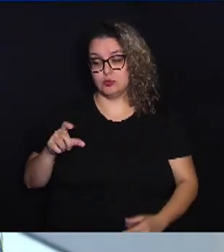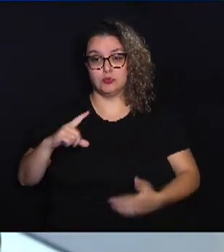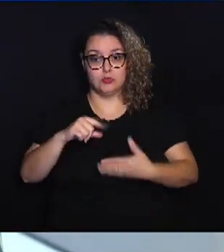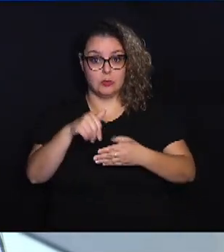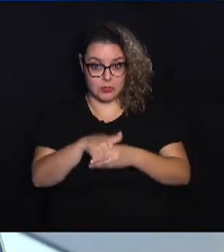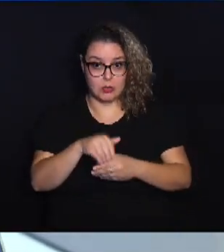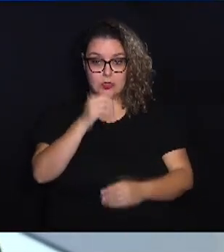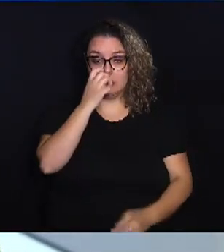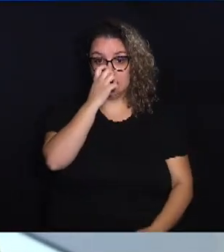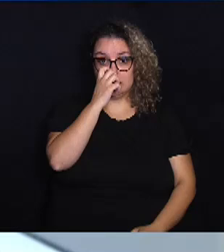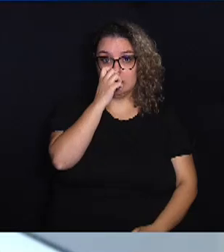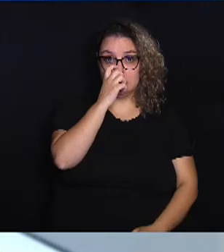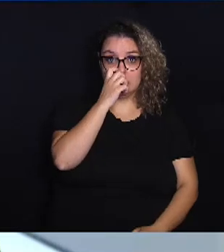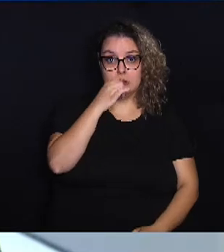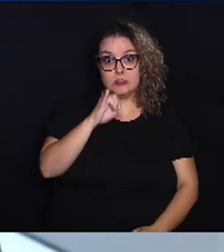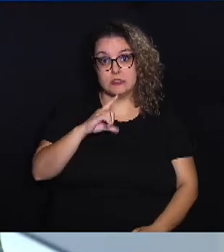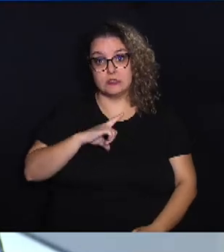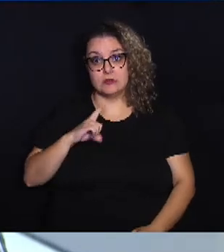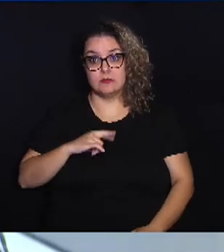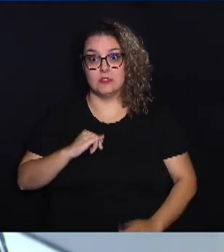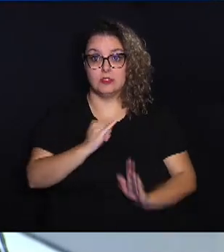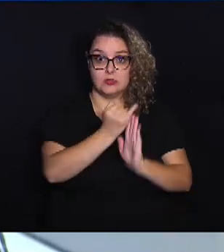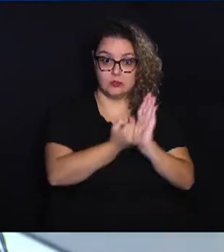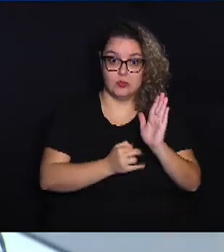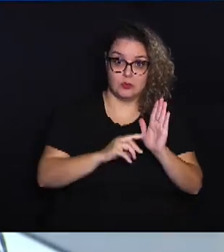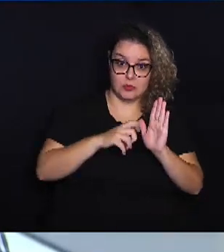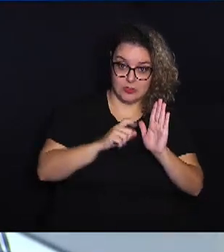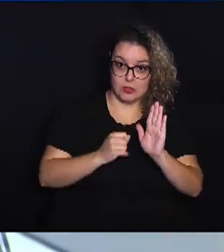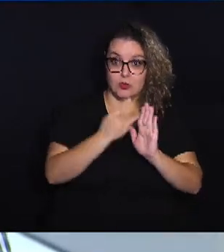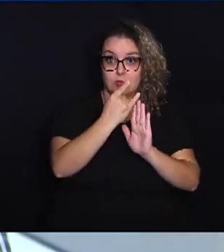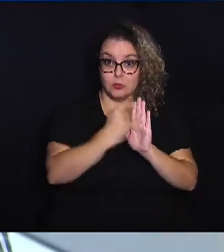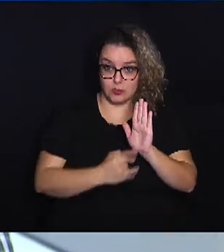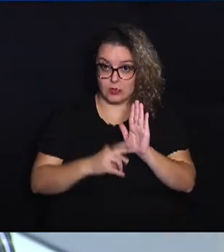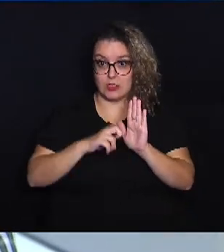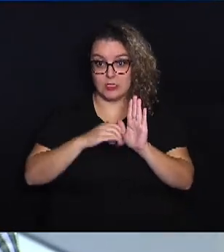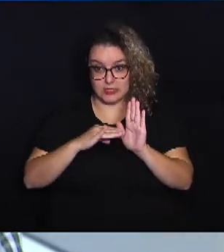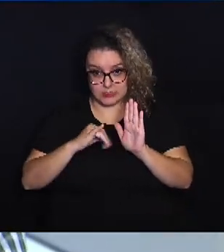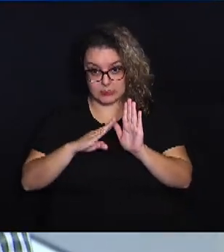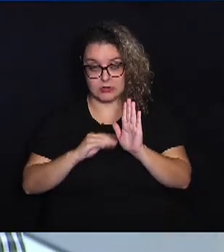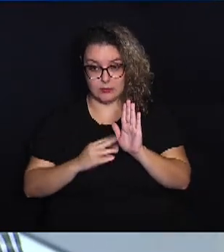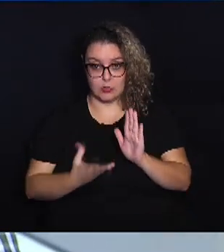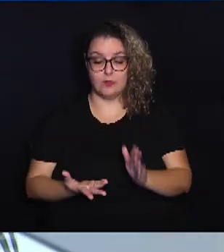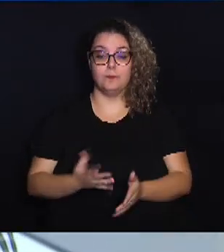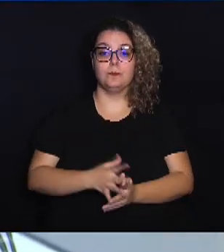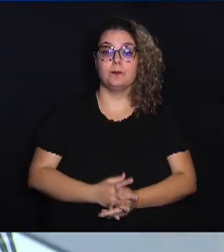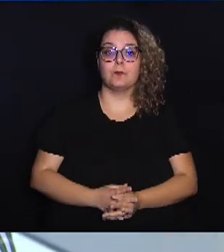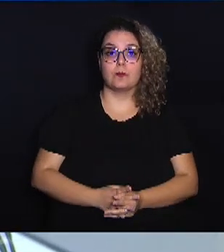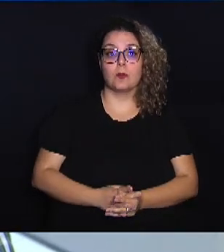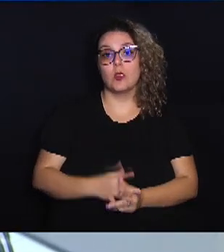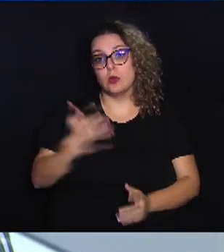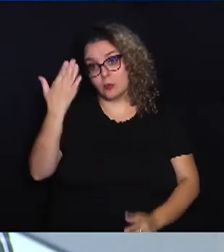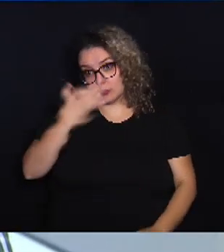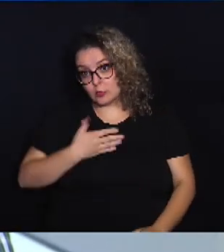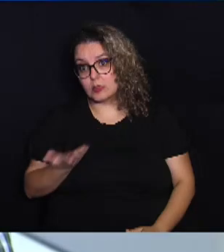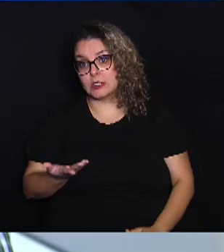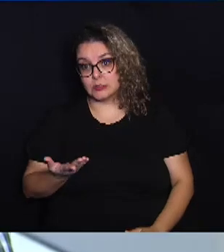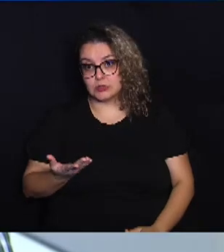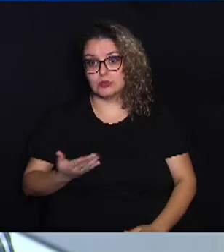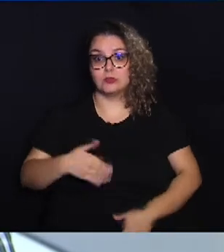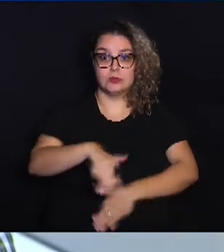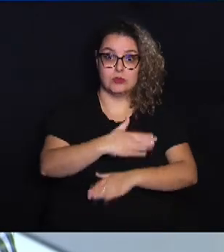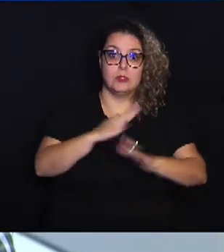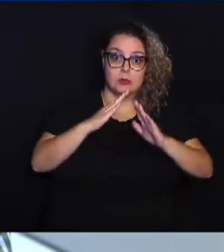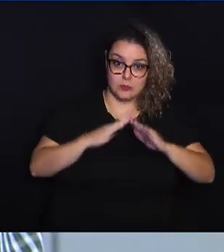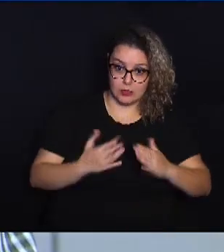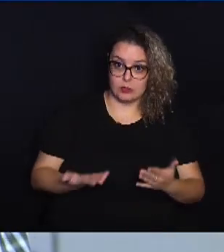então se fez imposto de renda, o recibo do imposto de renda, da entrega do imposto de renda, comprovante de endereço aonde vai estar